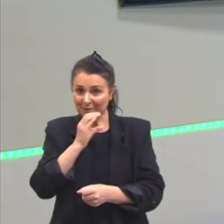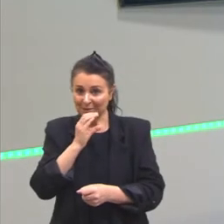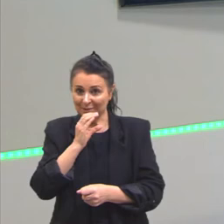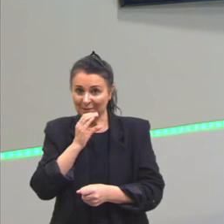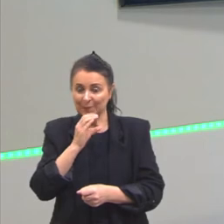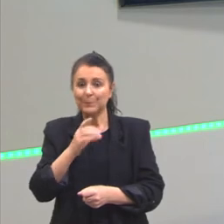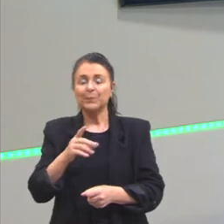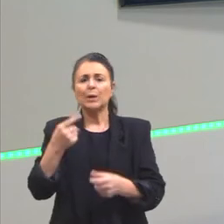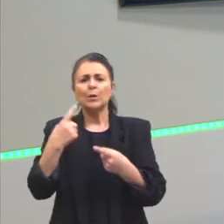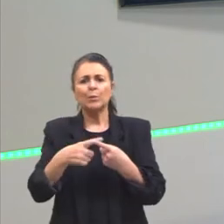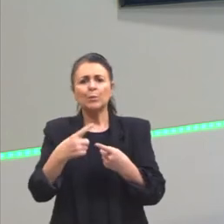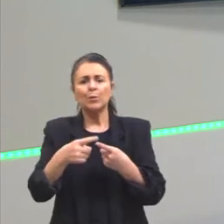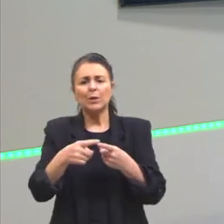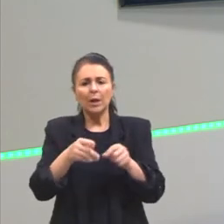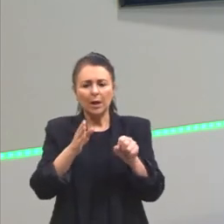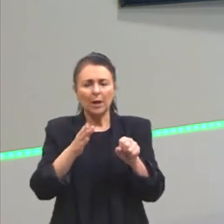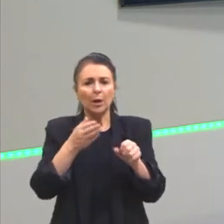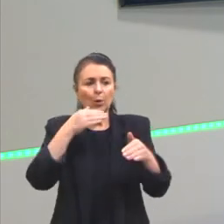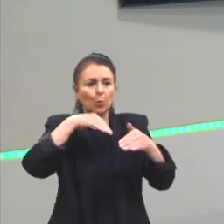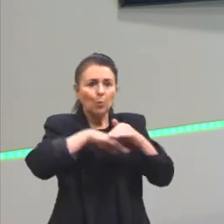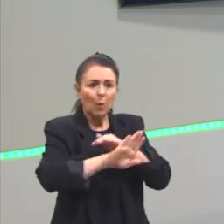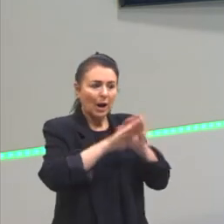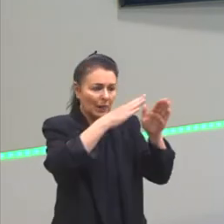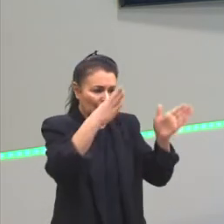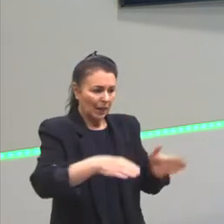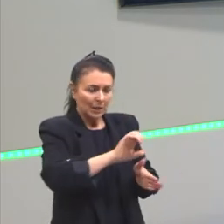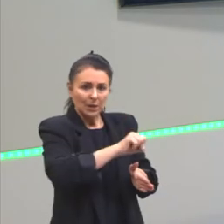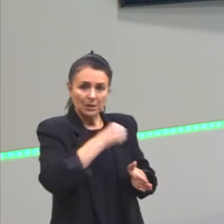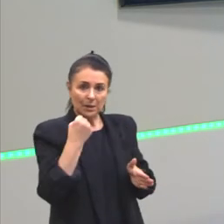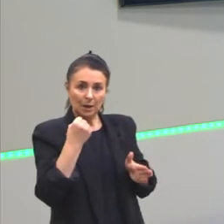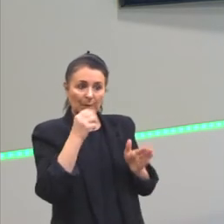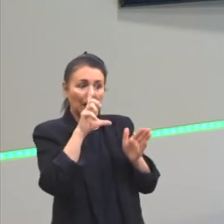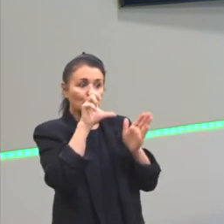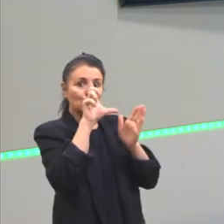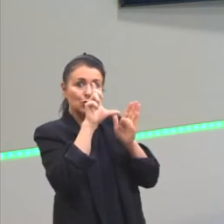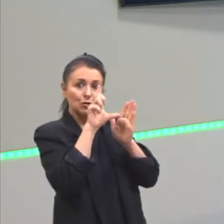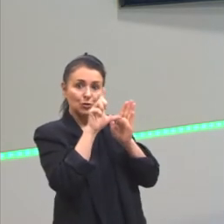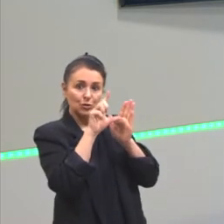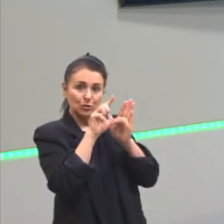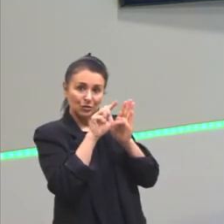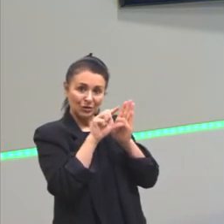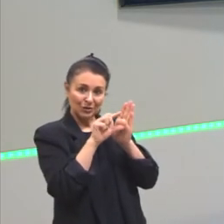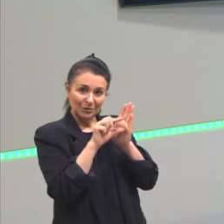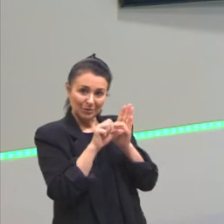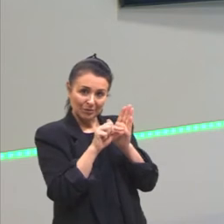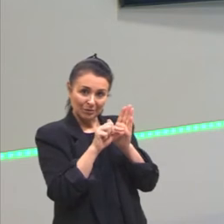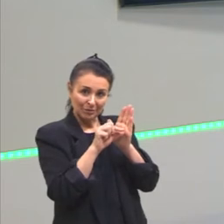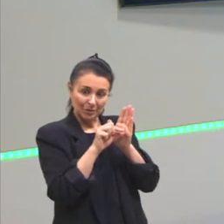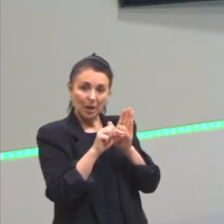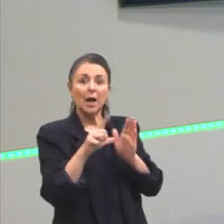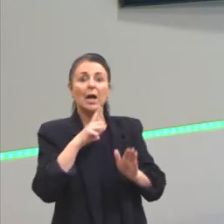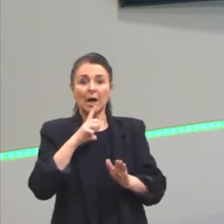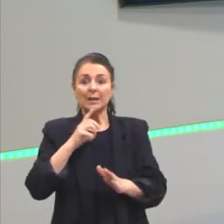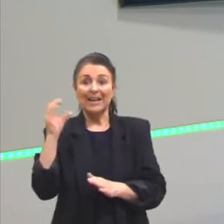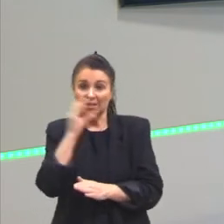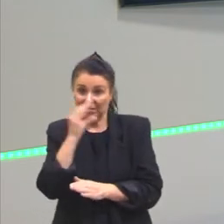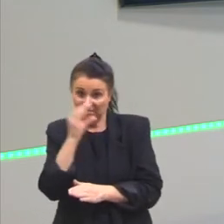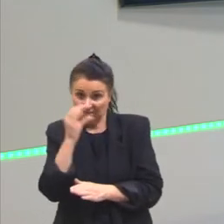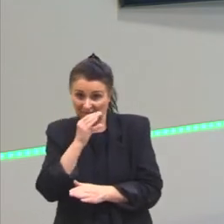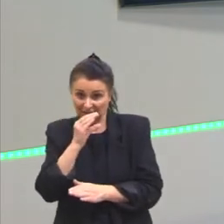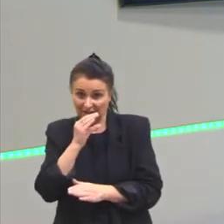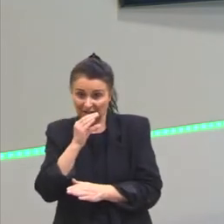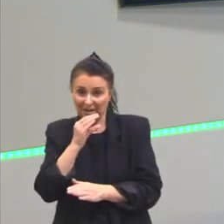colocamos os alimentos na geladeira, é para desacelerar. Então nem tudo é para acelerar, tá? Tem essa questão de